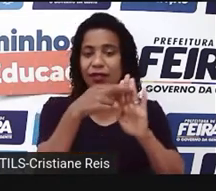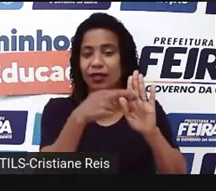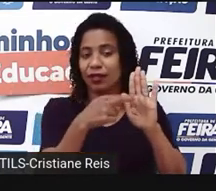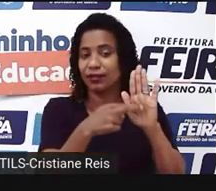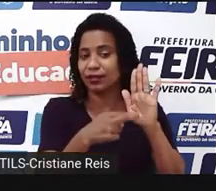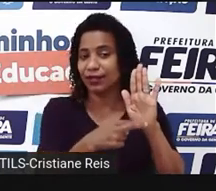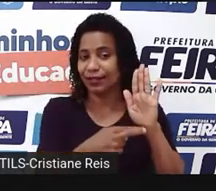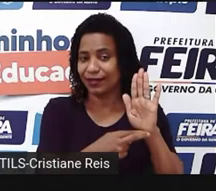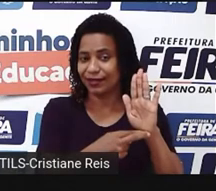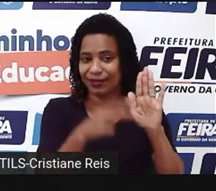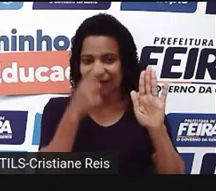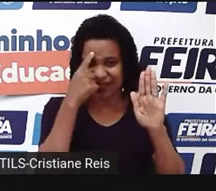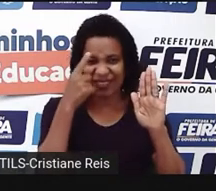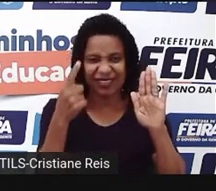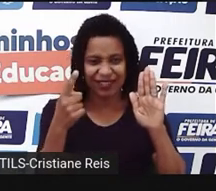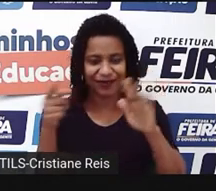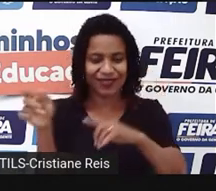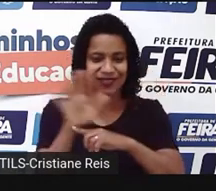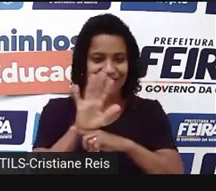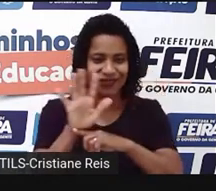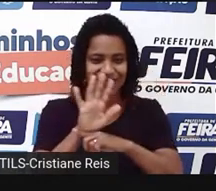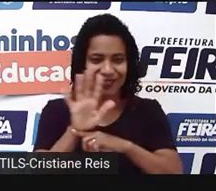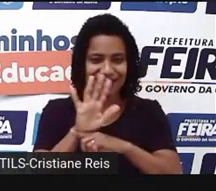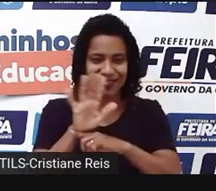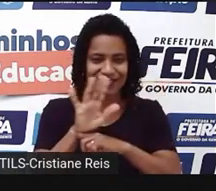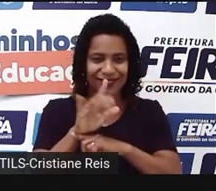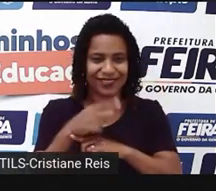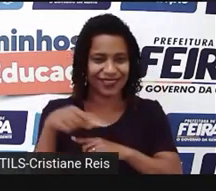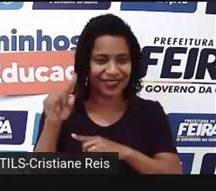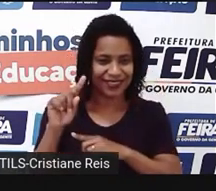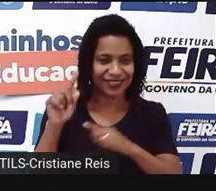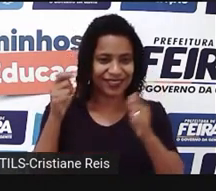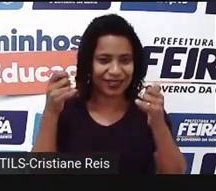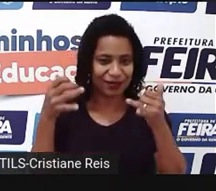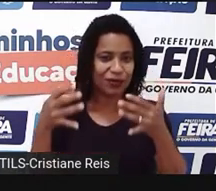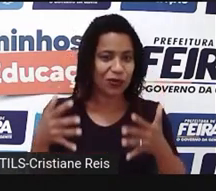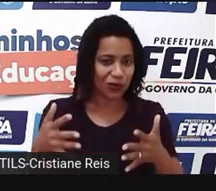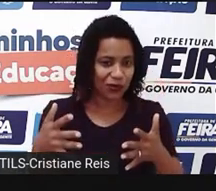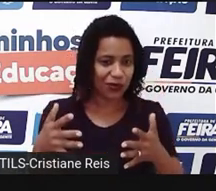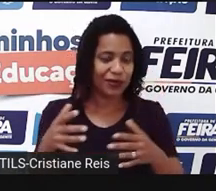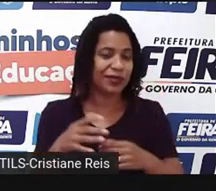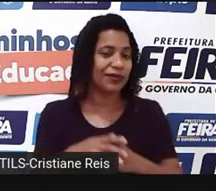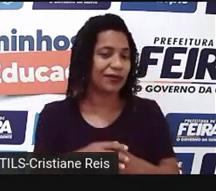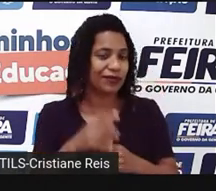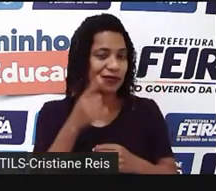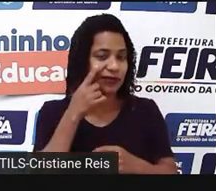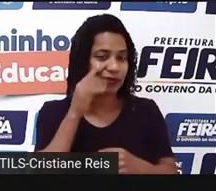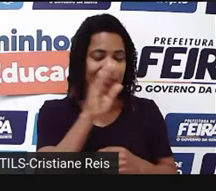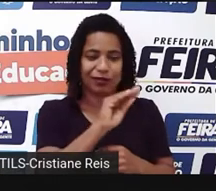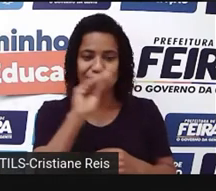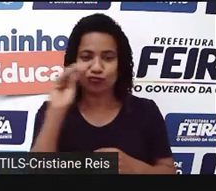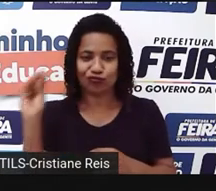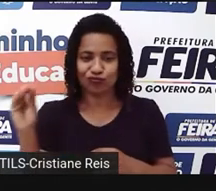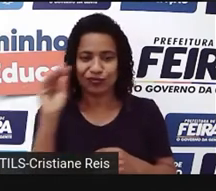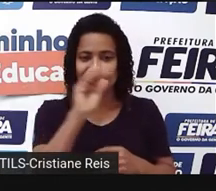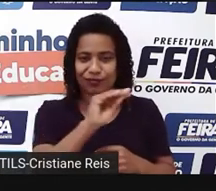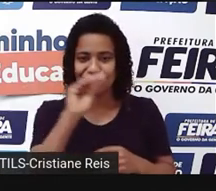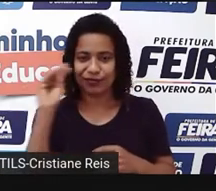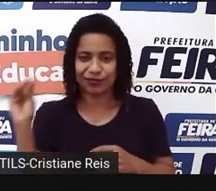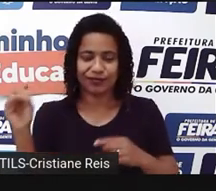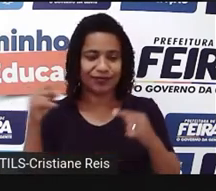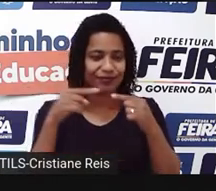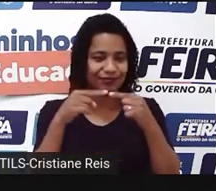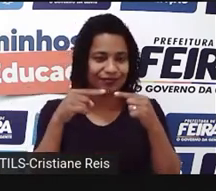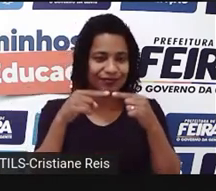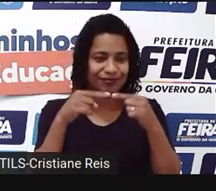nós vimos no vídeo exibido anteriormente. Então, o nosso desafio é arrastar estas imagens e colocar